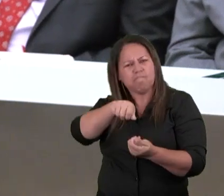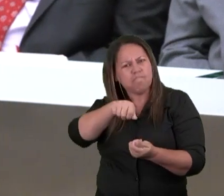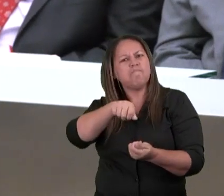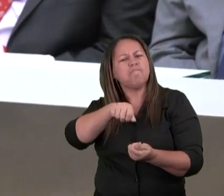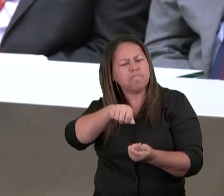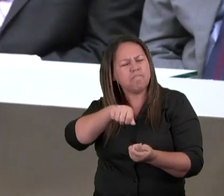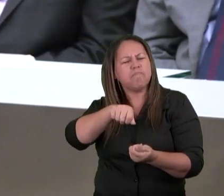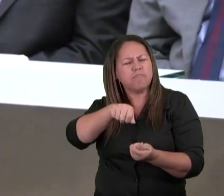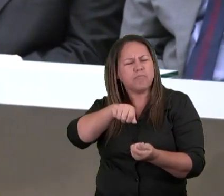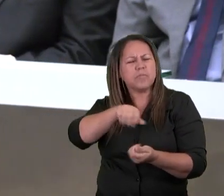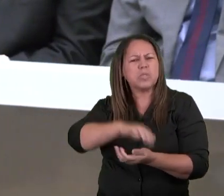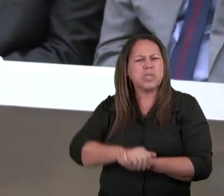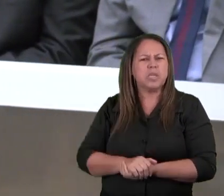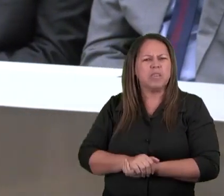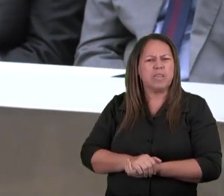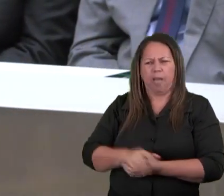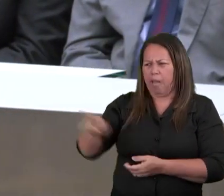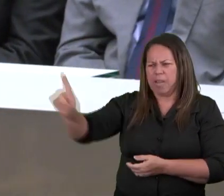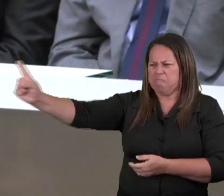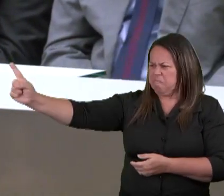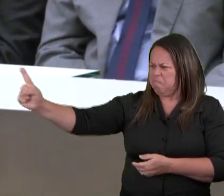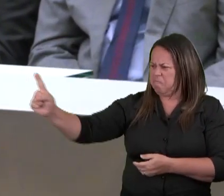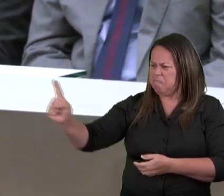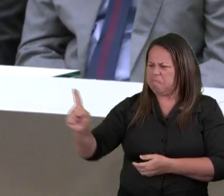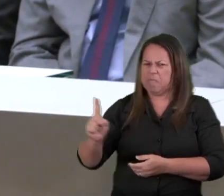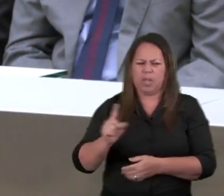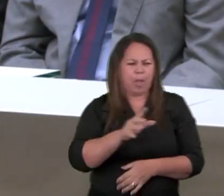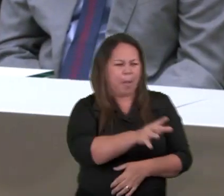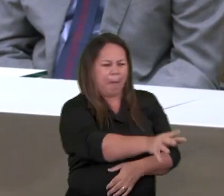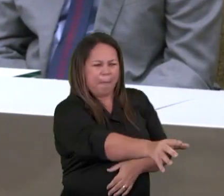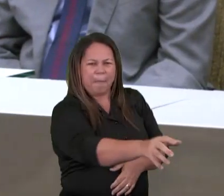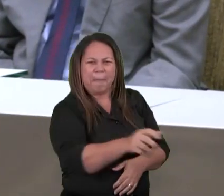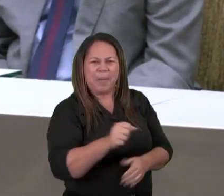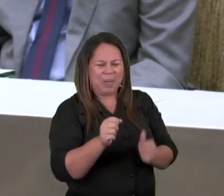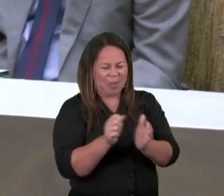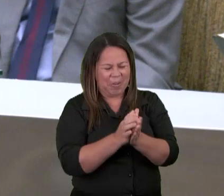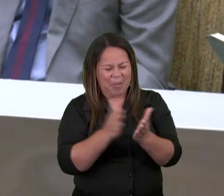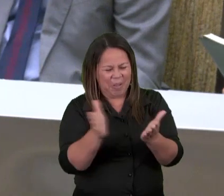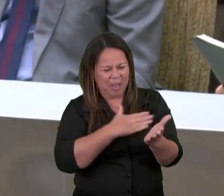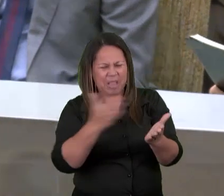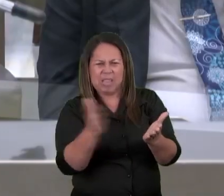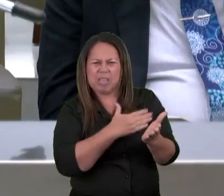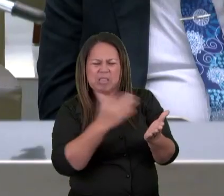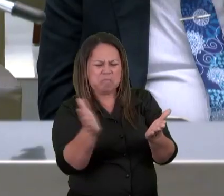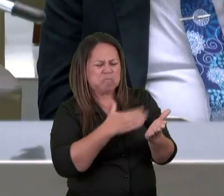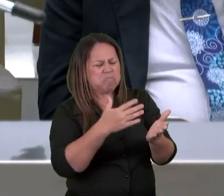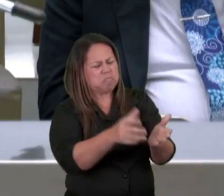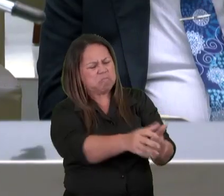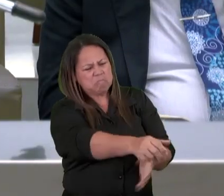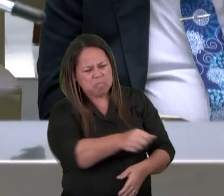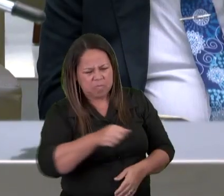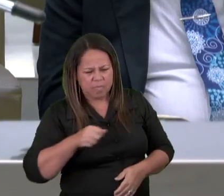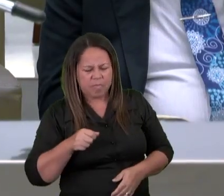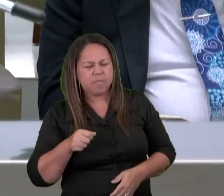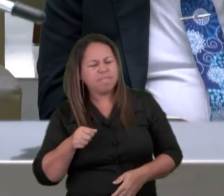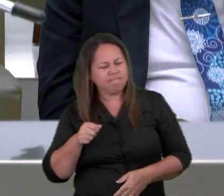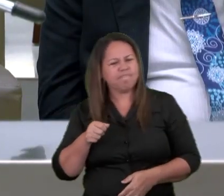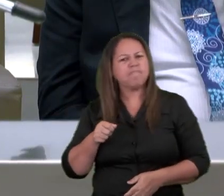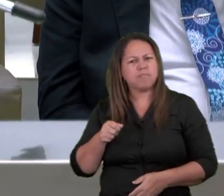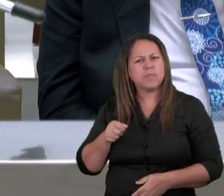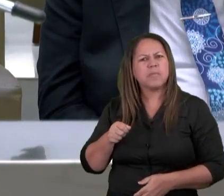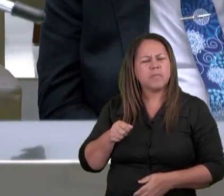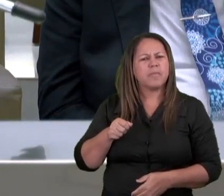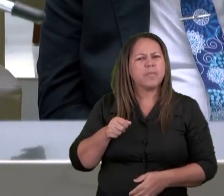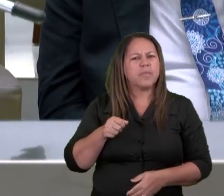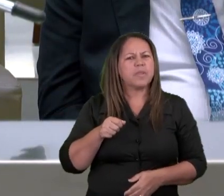E veio e tomou o livro da destra do que estava sentado no trono e havendo tomado o